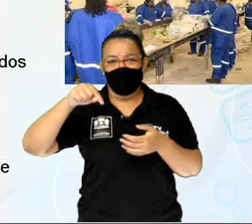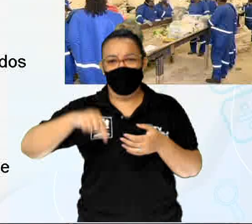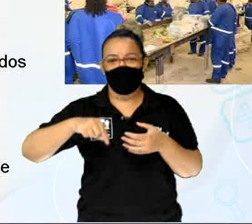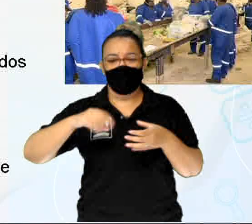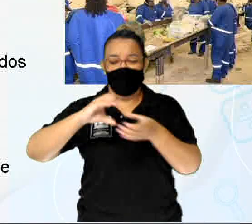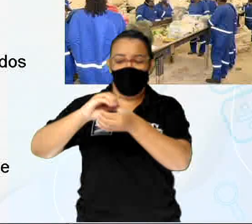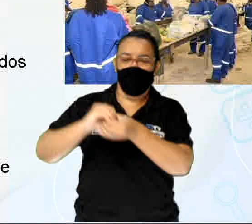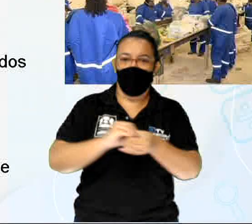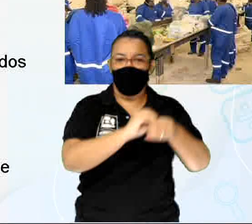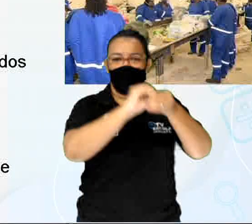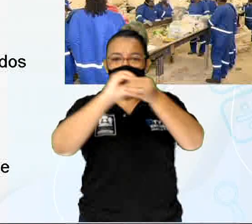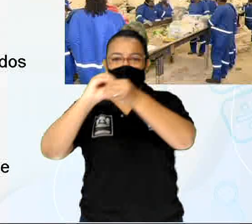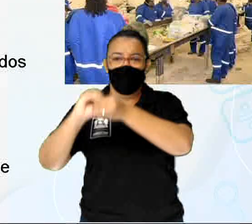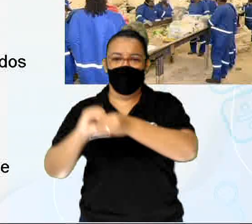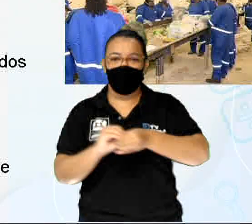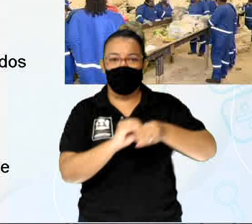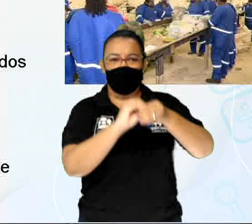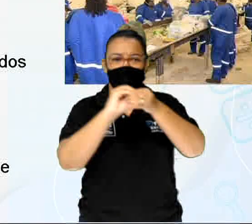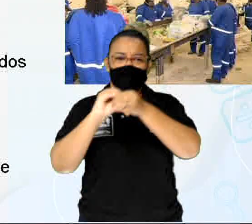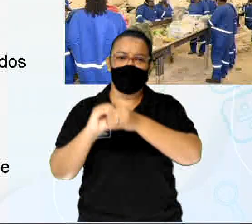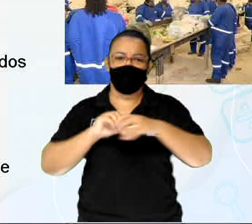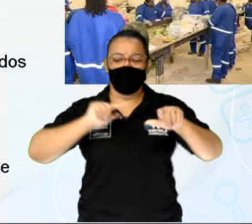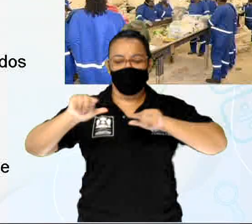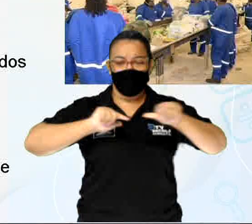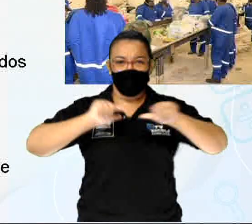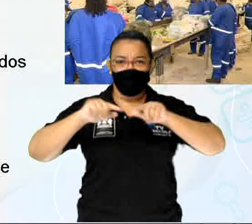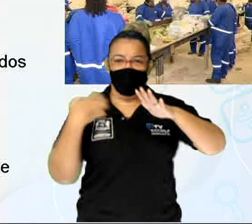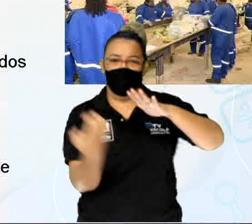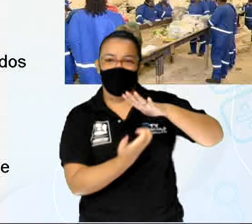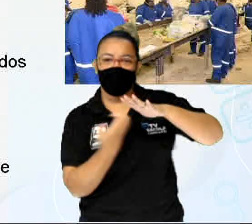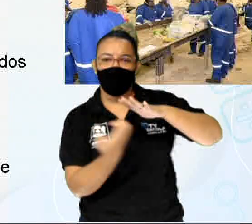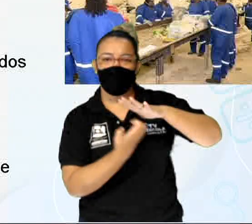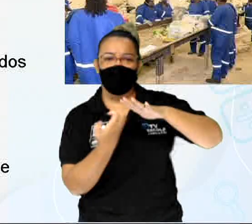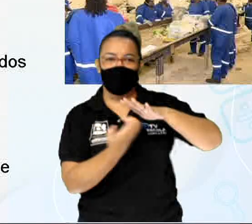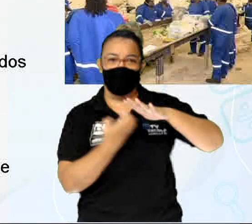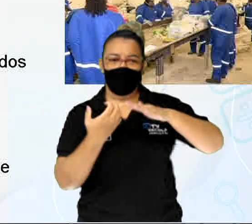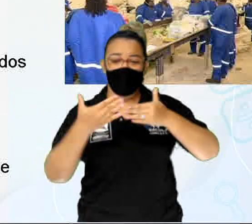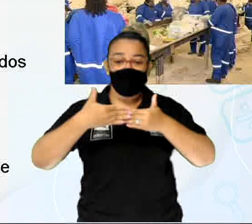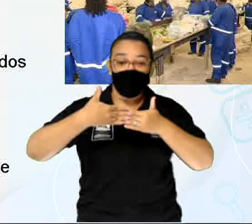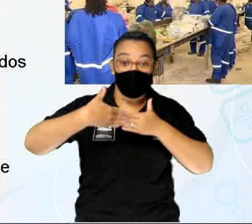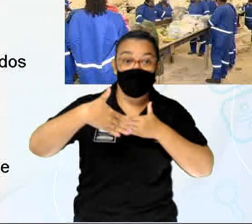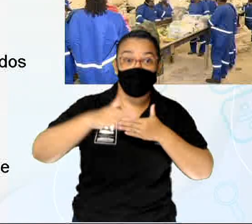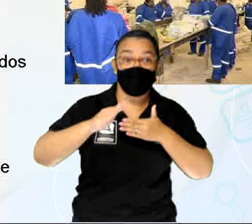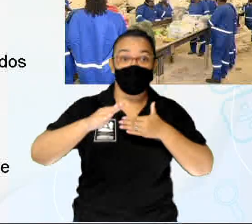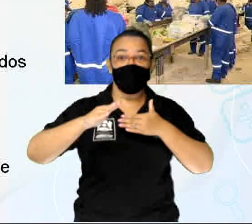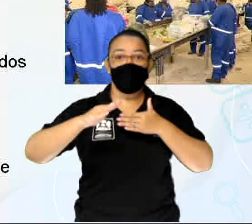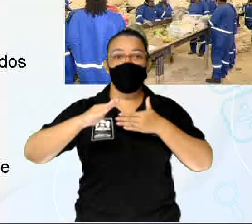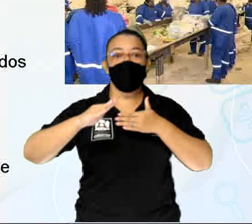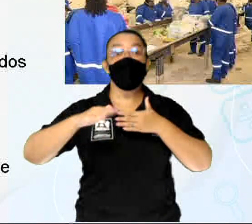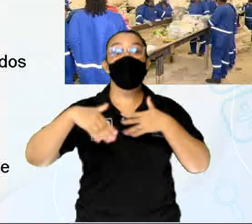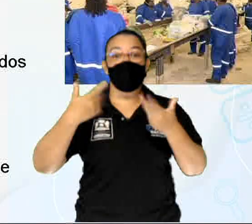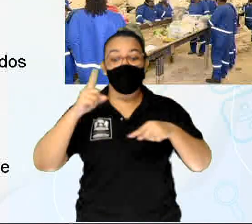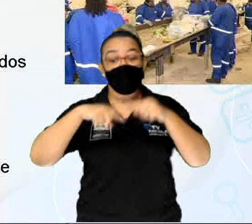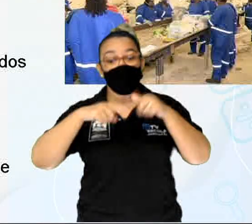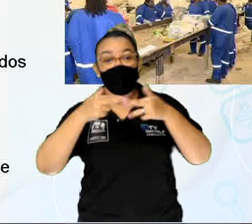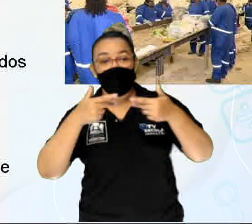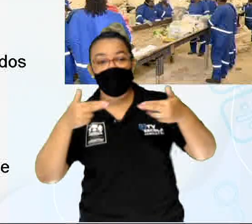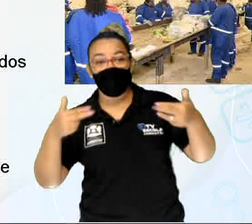cooperativas de catadores. Esse programa, e a partir deles, dando o quê? Material,